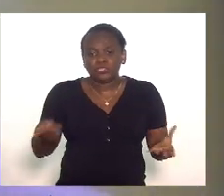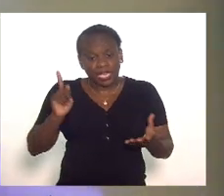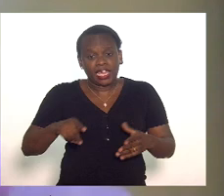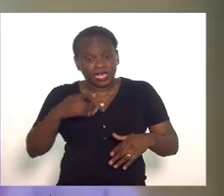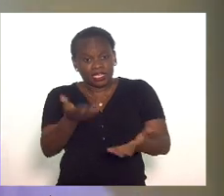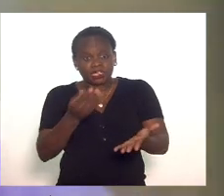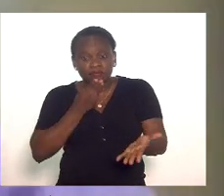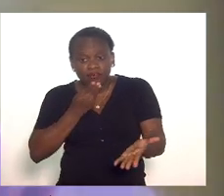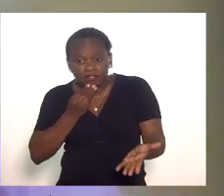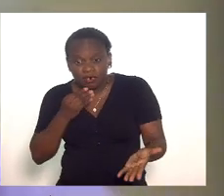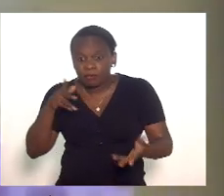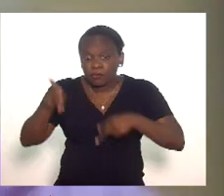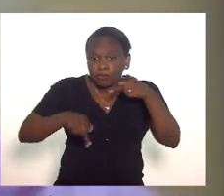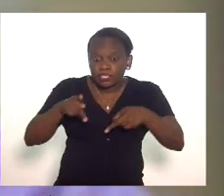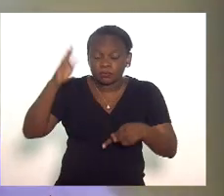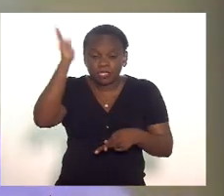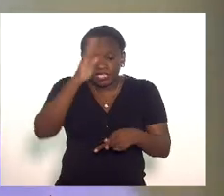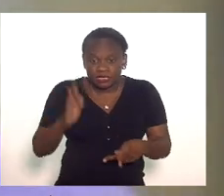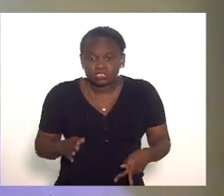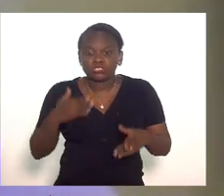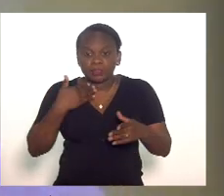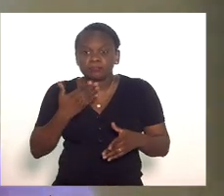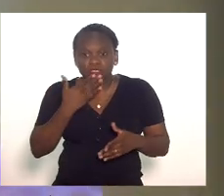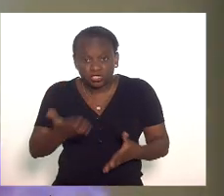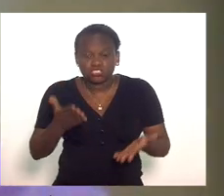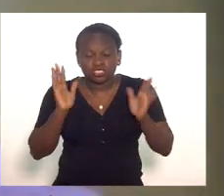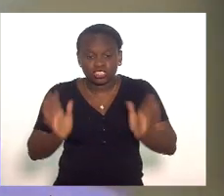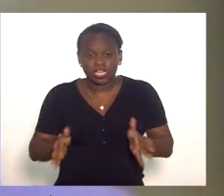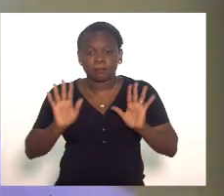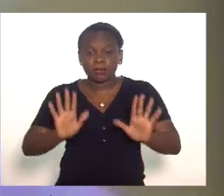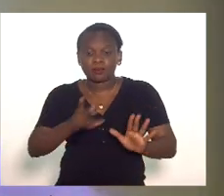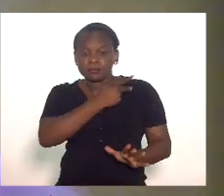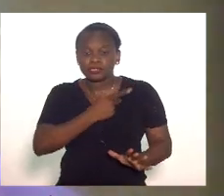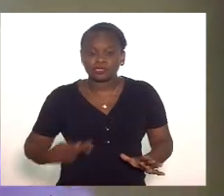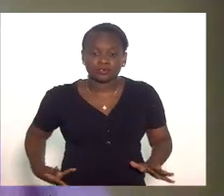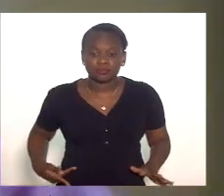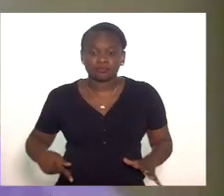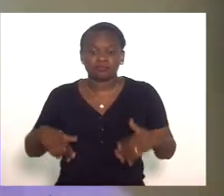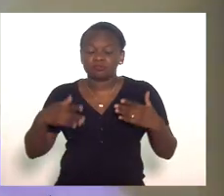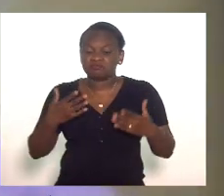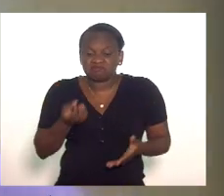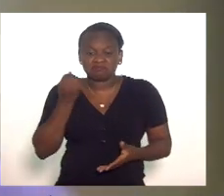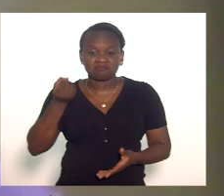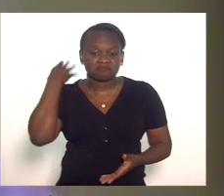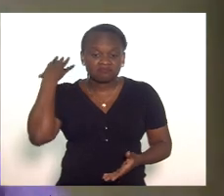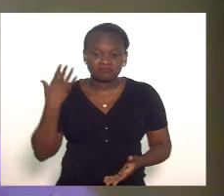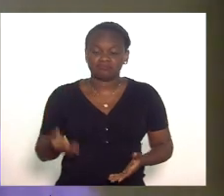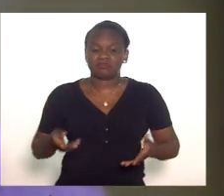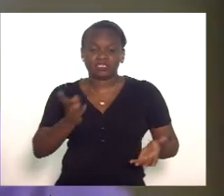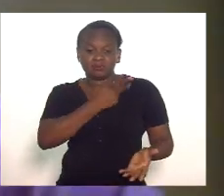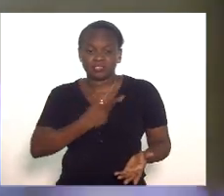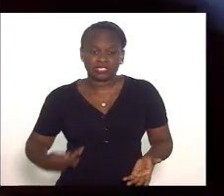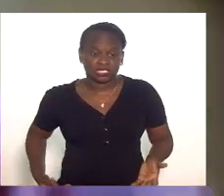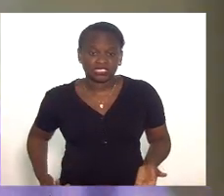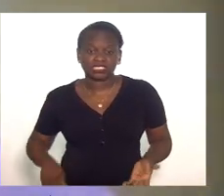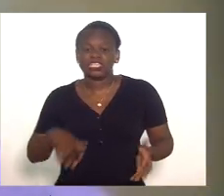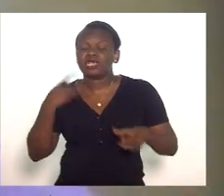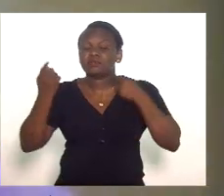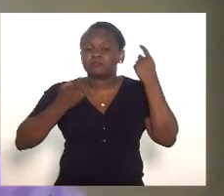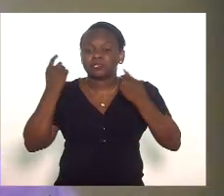sinais que o povo brasileiro está emitindo mas o presidente não ouve o presidente está